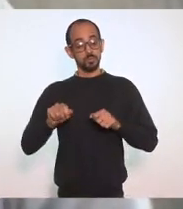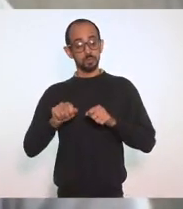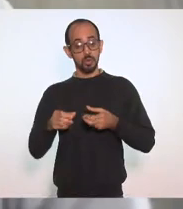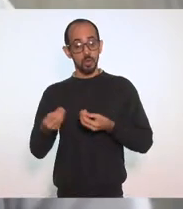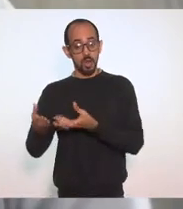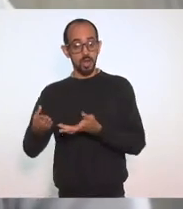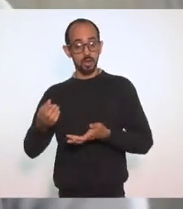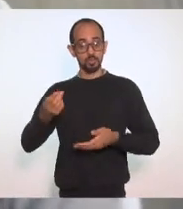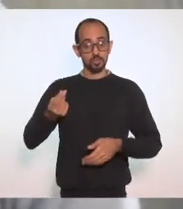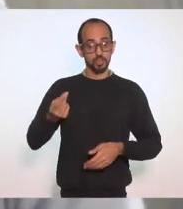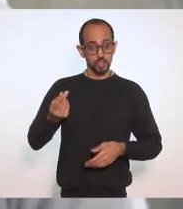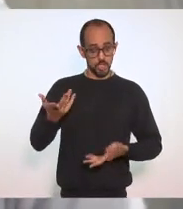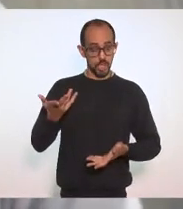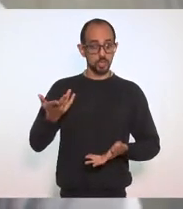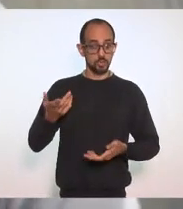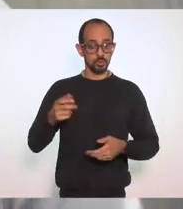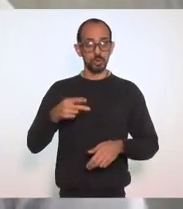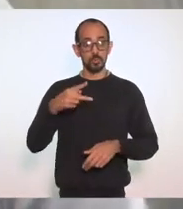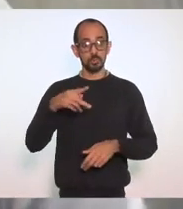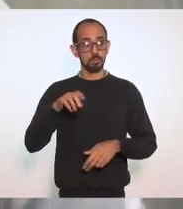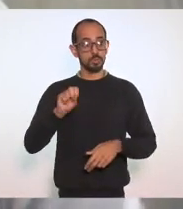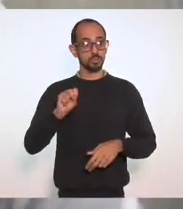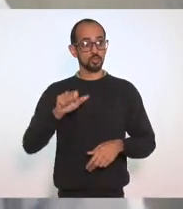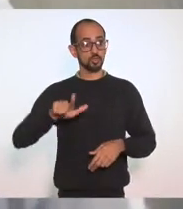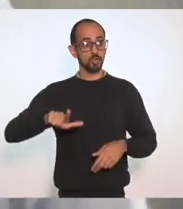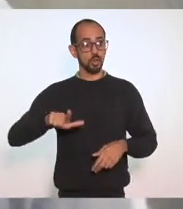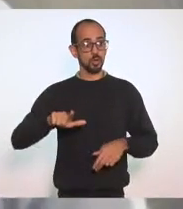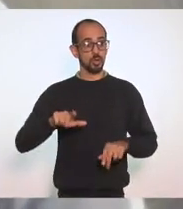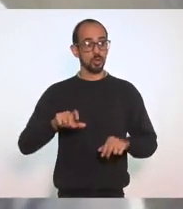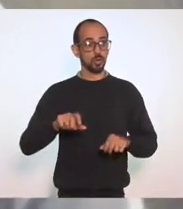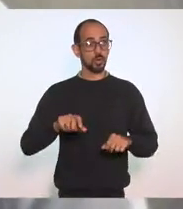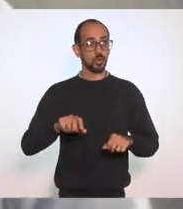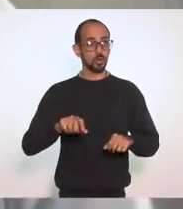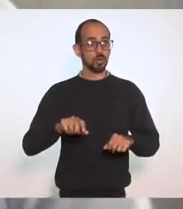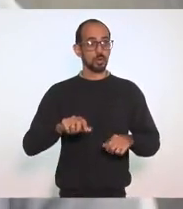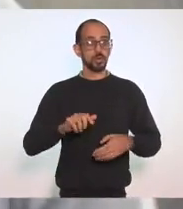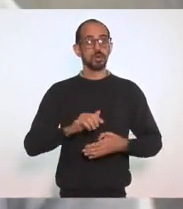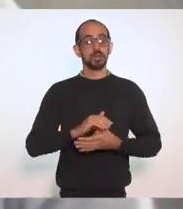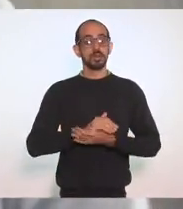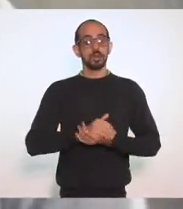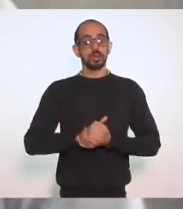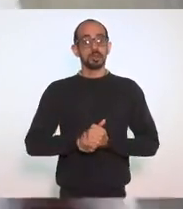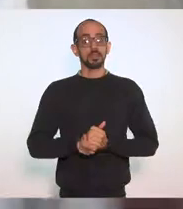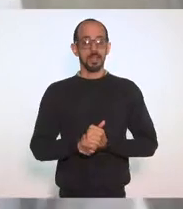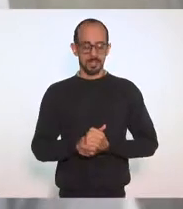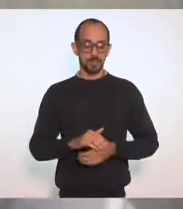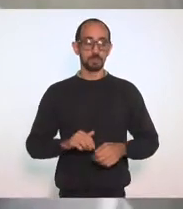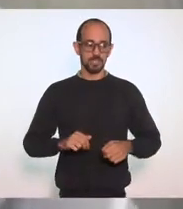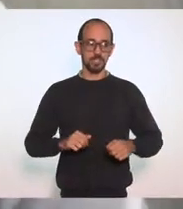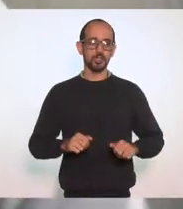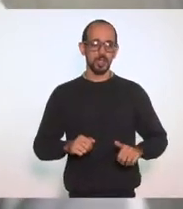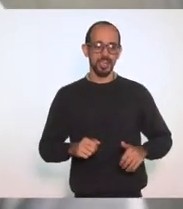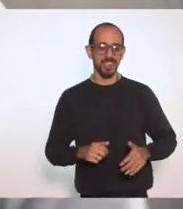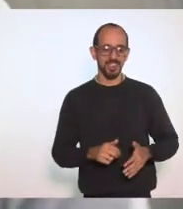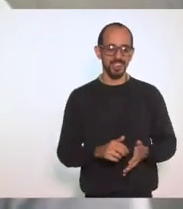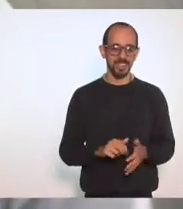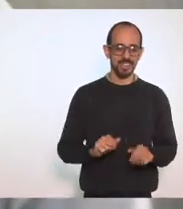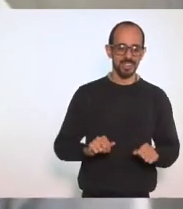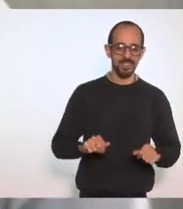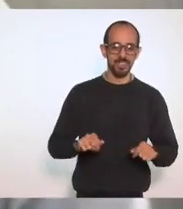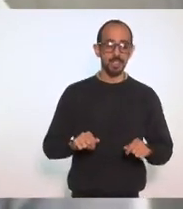a escola. Tem no pessoal um inimigo do enfrentamento à Covid que ontem estava comemorando nas redes sociais